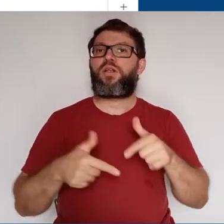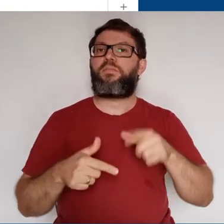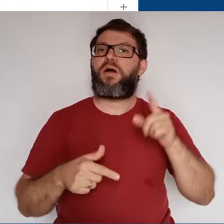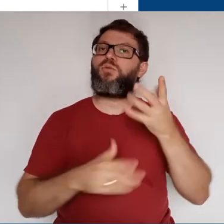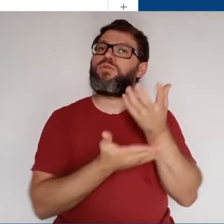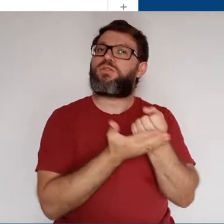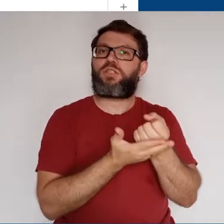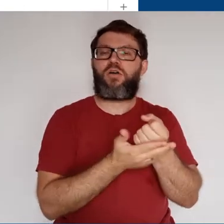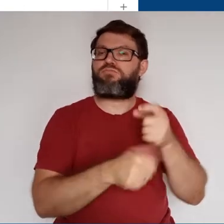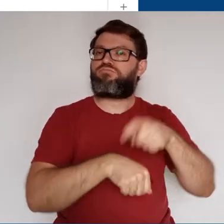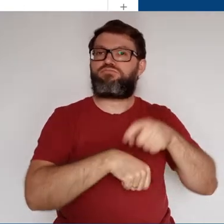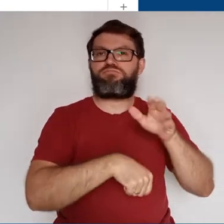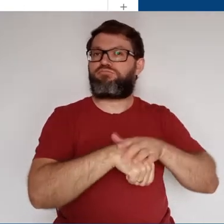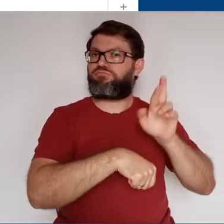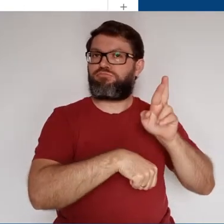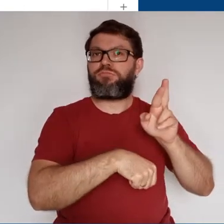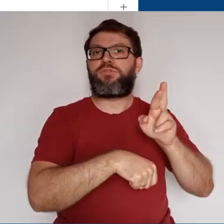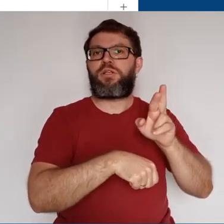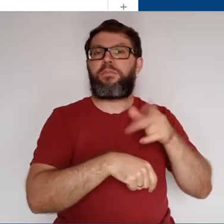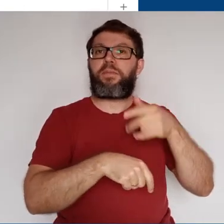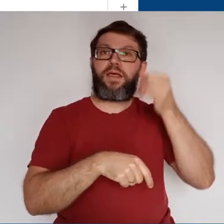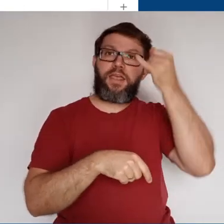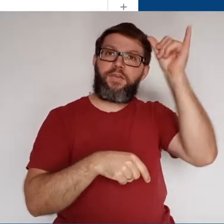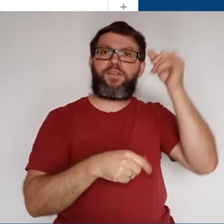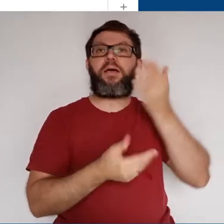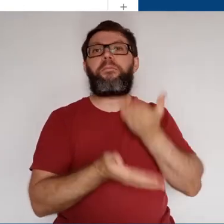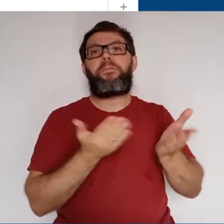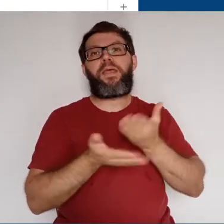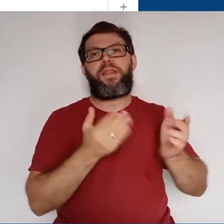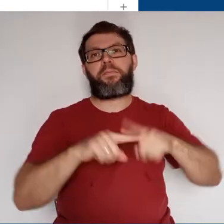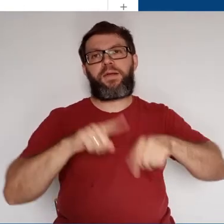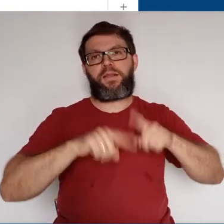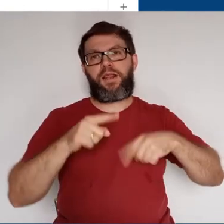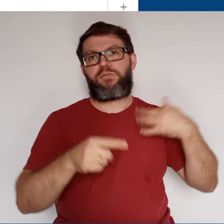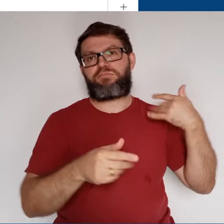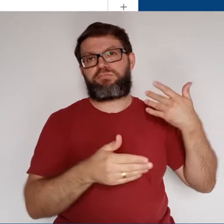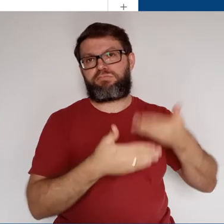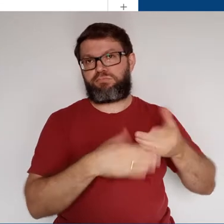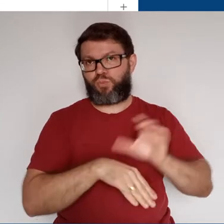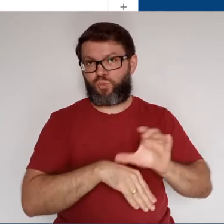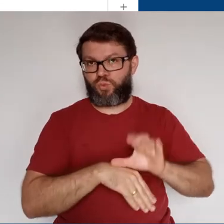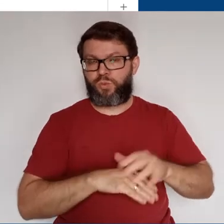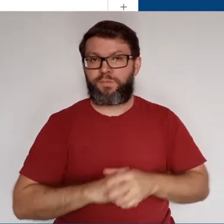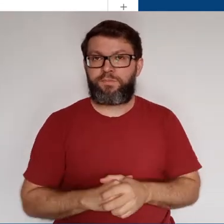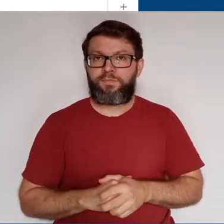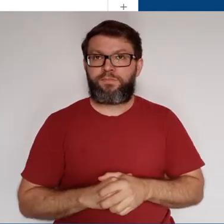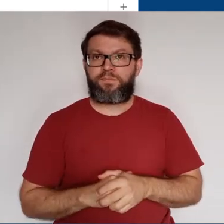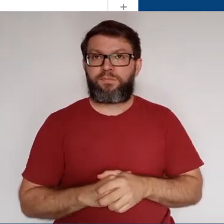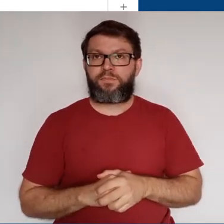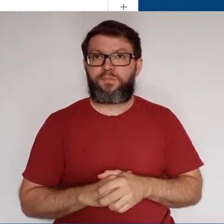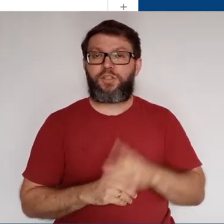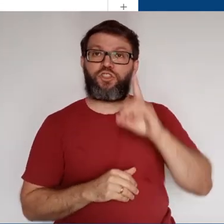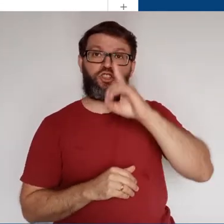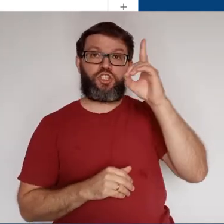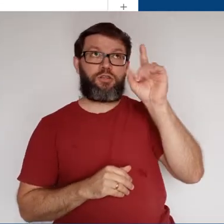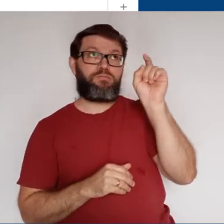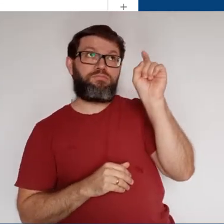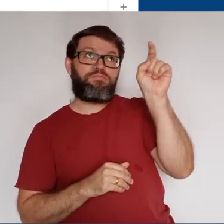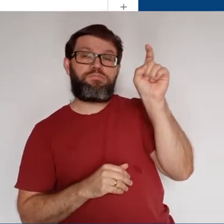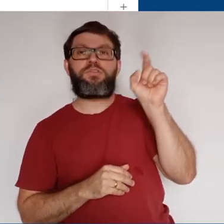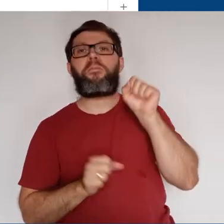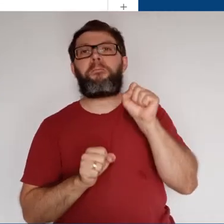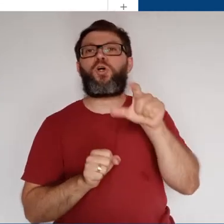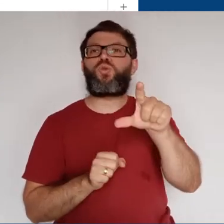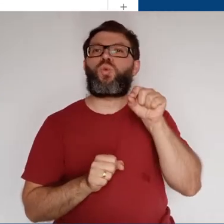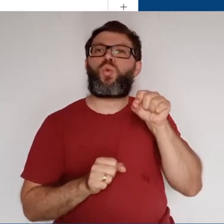são salvos automaticamente de modo que previne a perda de material ao longo do curso. Clicando no canto superior direito da tela,